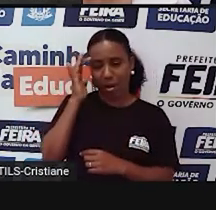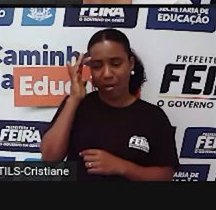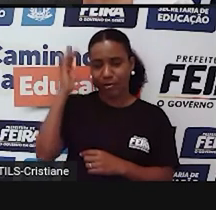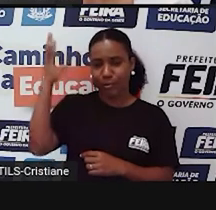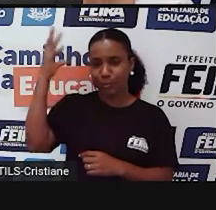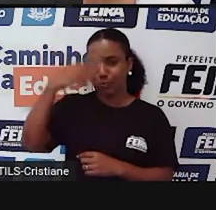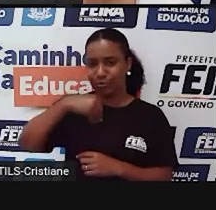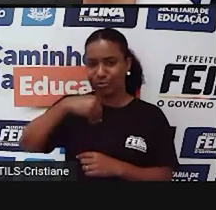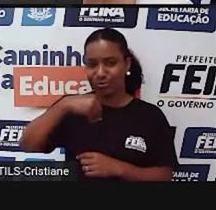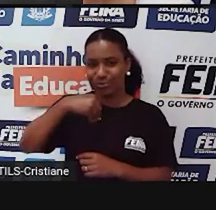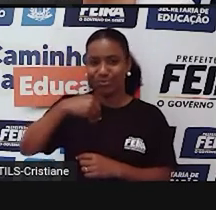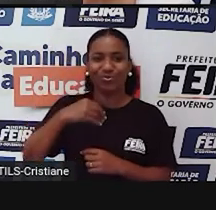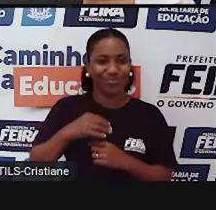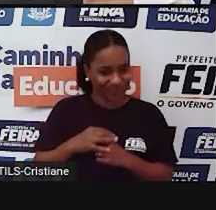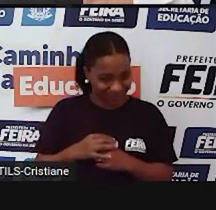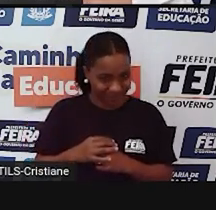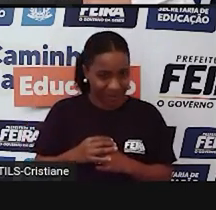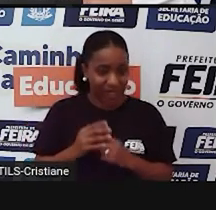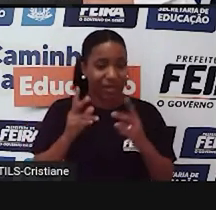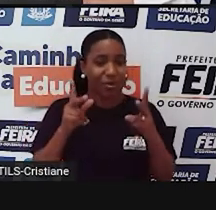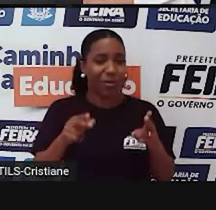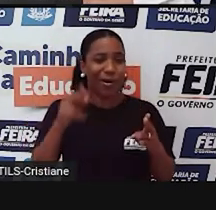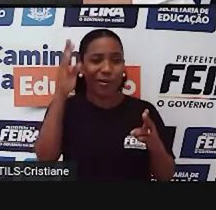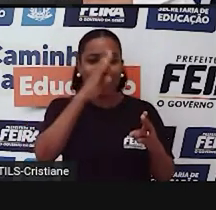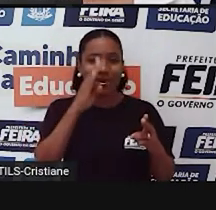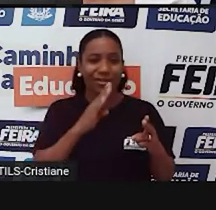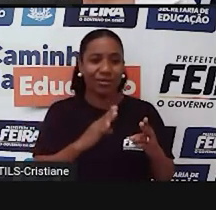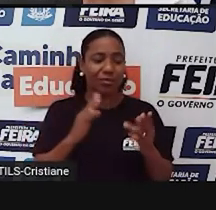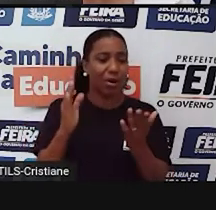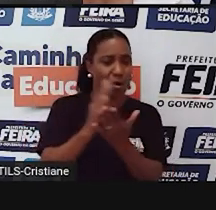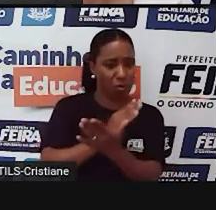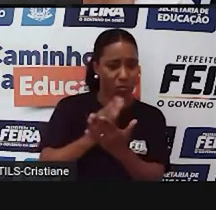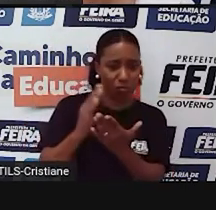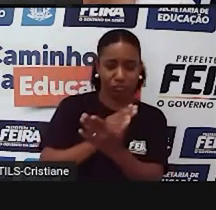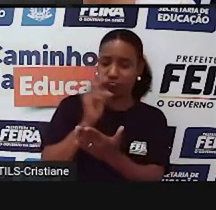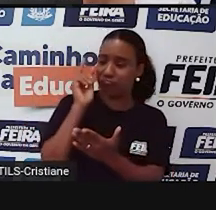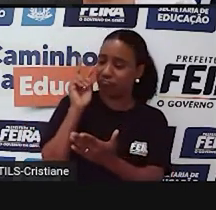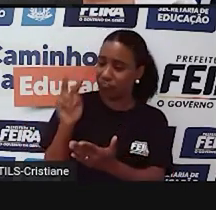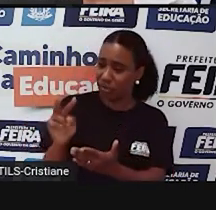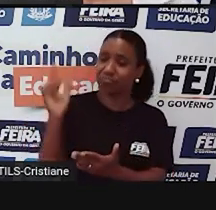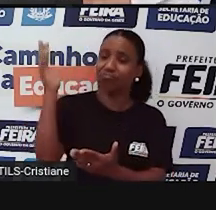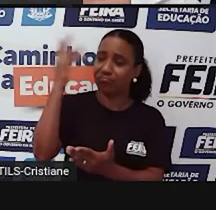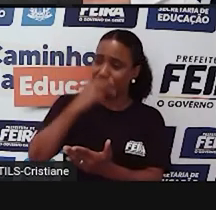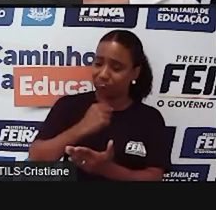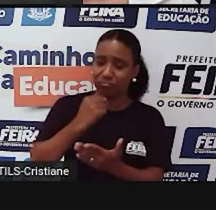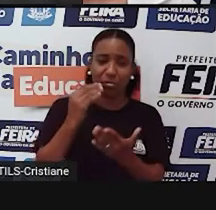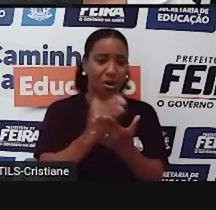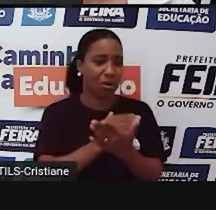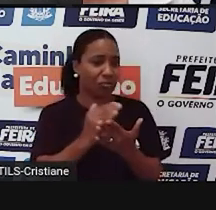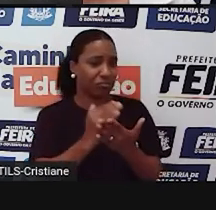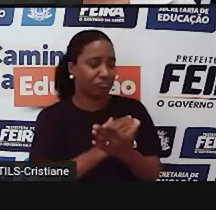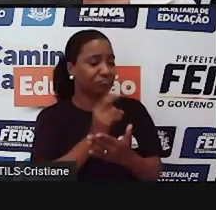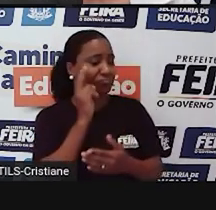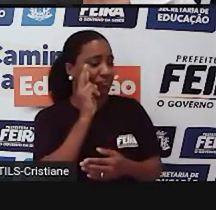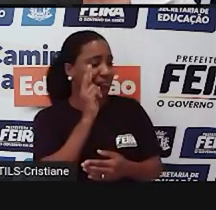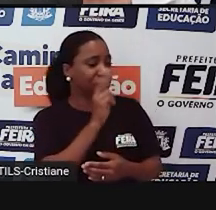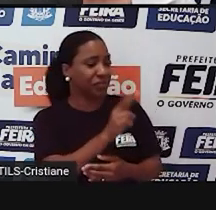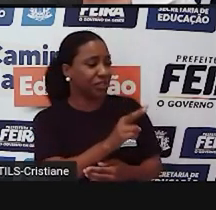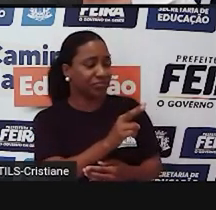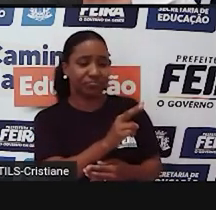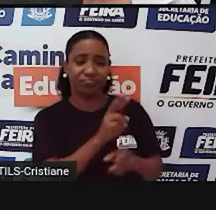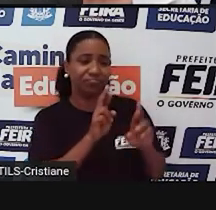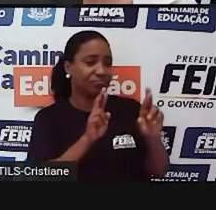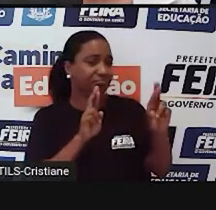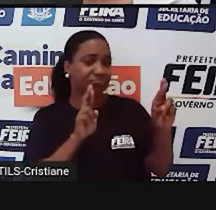aqui no Brasil, que é a beleza relativa. E o que isso nos diz? A verdade. E a demoração, ela é